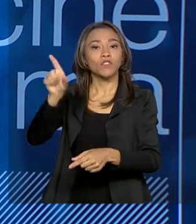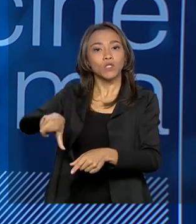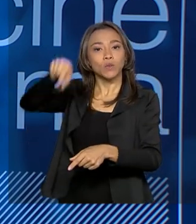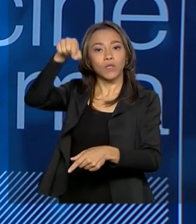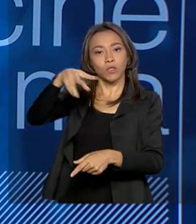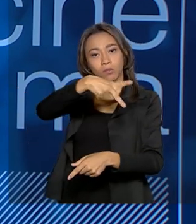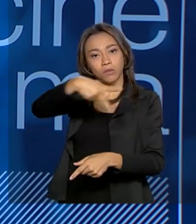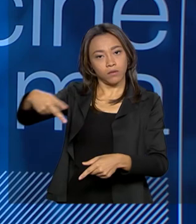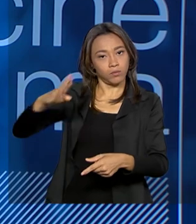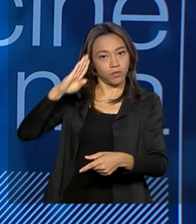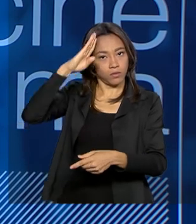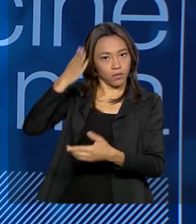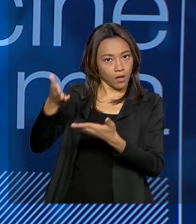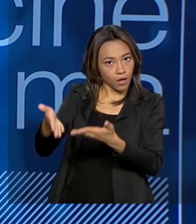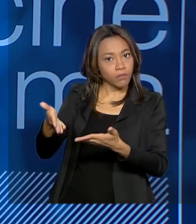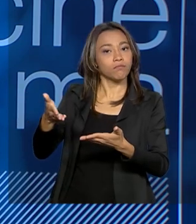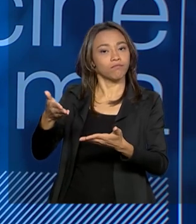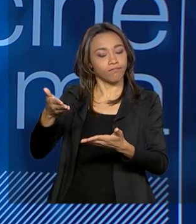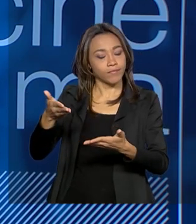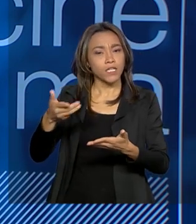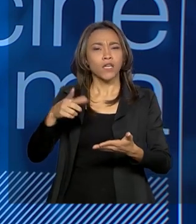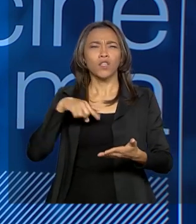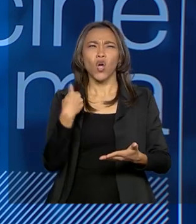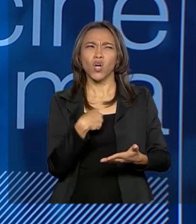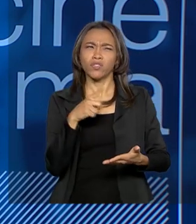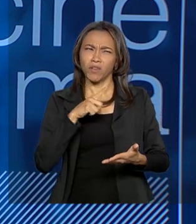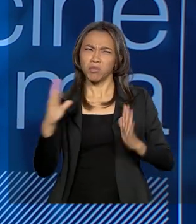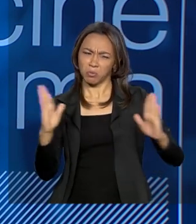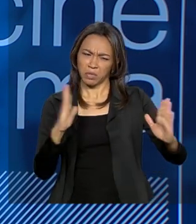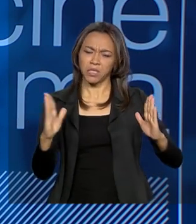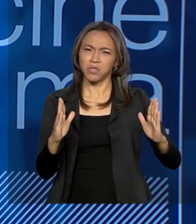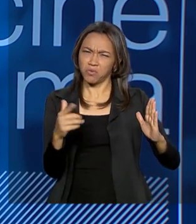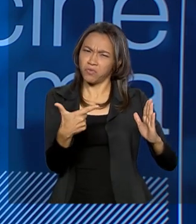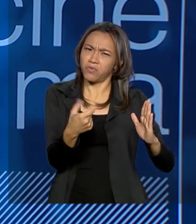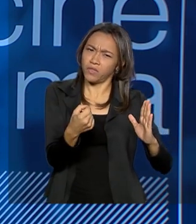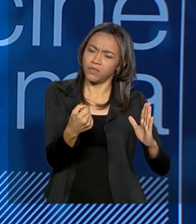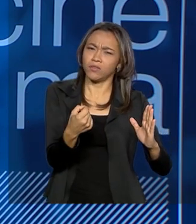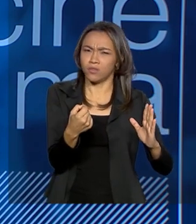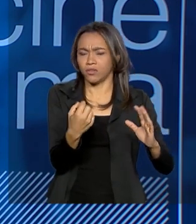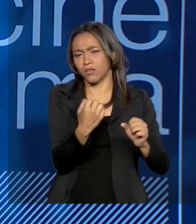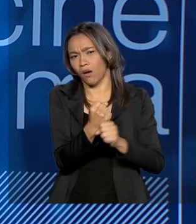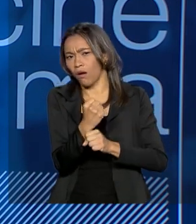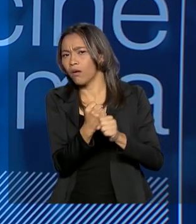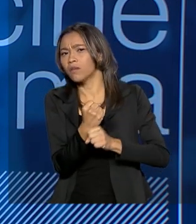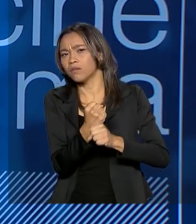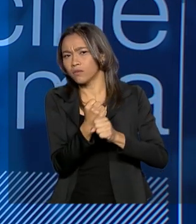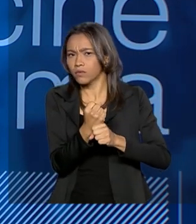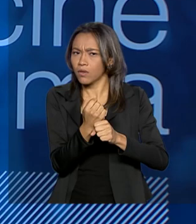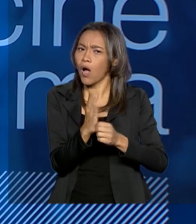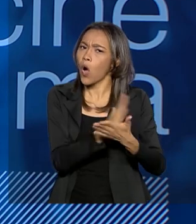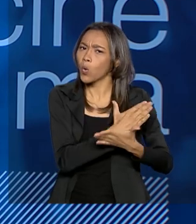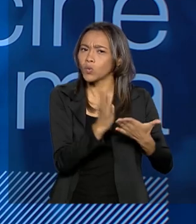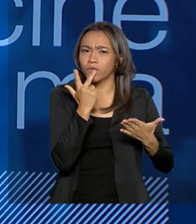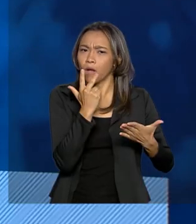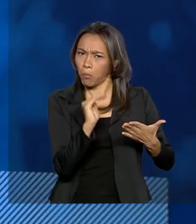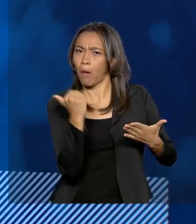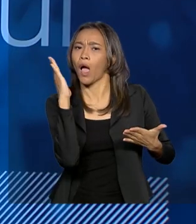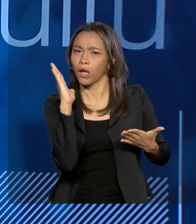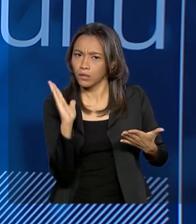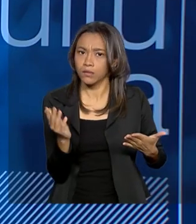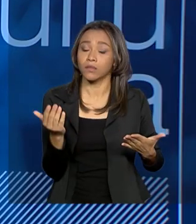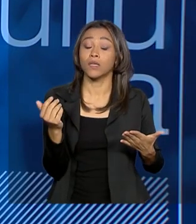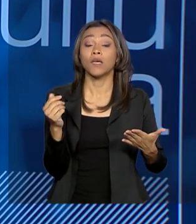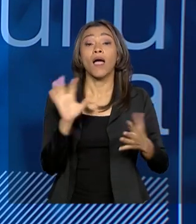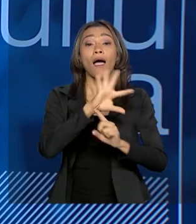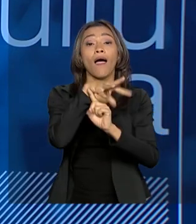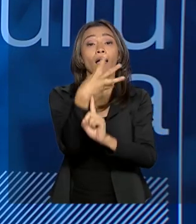A gente teve um período de cerca de 20 anos, alguns falam até mais do que isso, no qual a